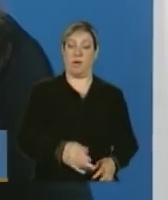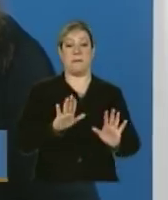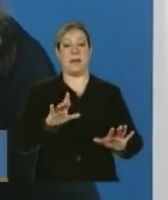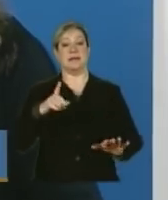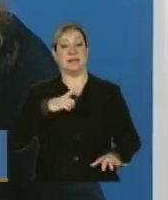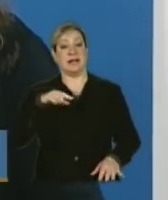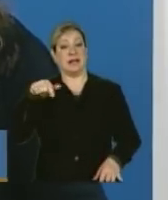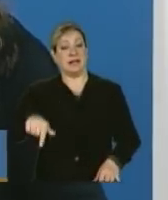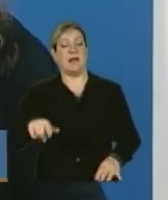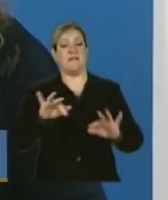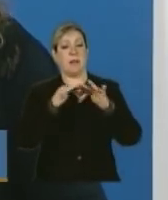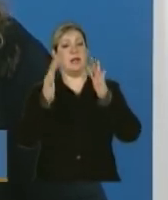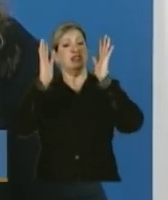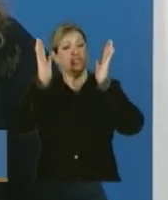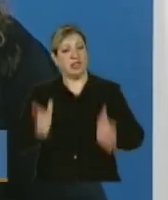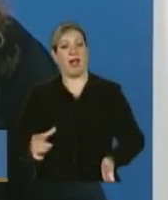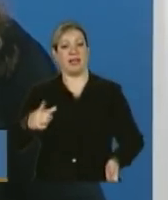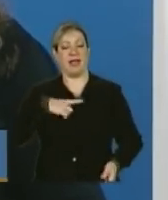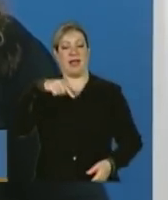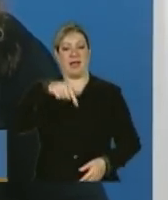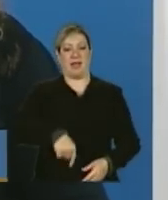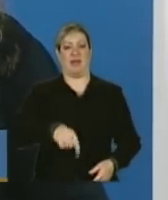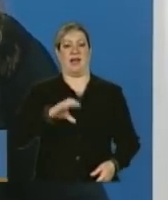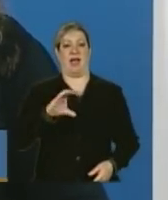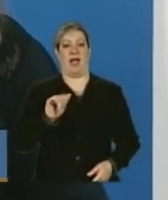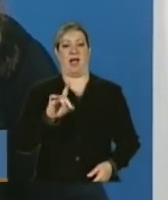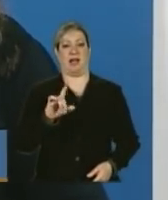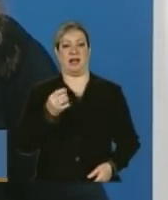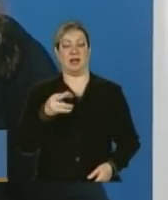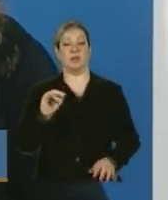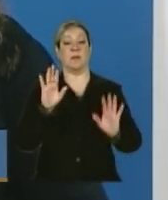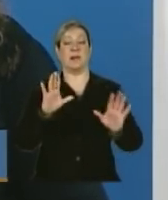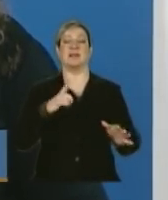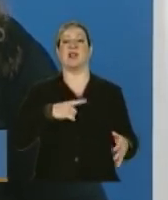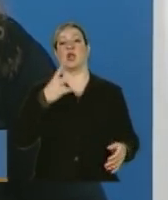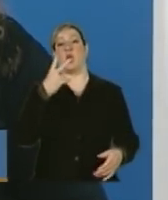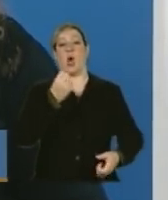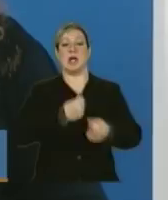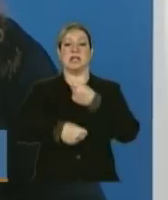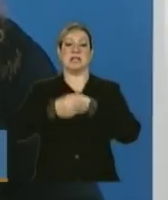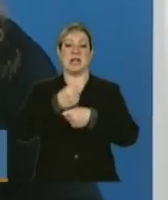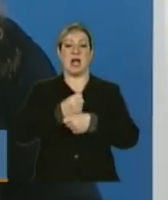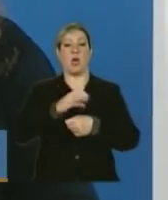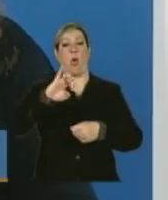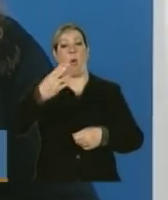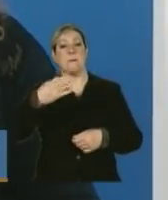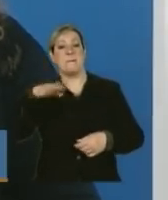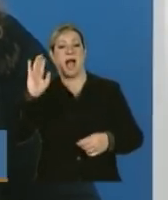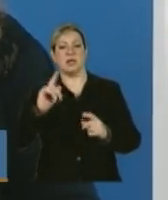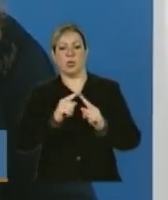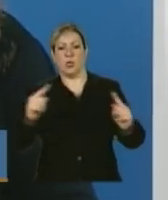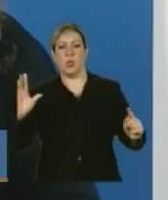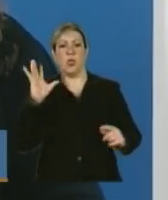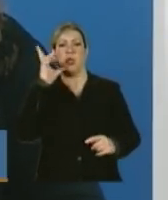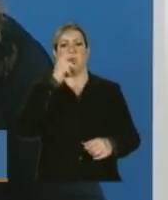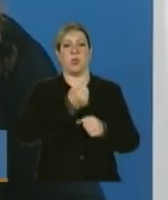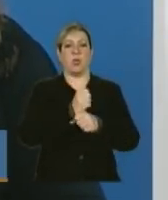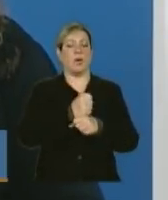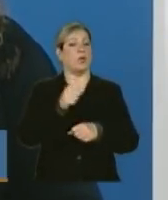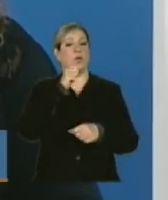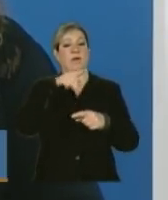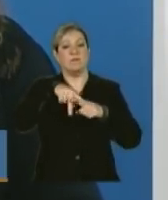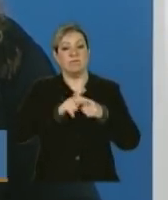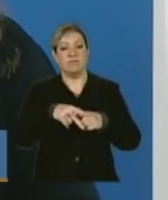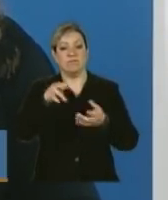cadastro, mas cujas informações estão desatualizadas há dois anos ou mais. É muito possível que nessa ação de identificação de